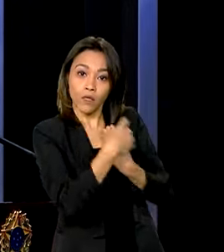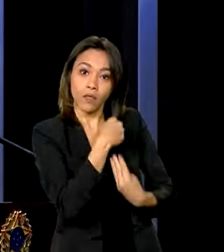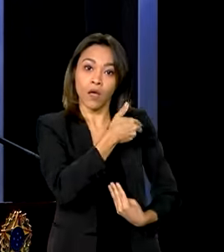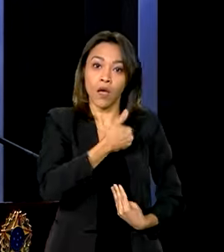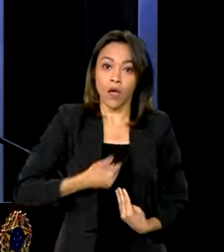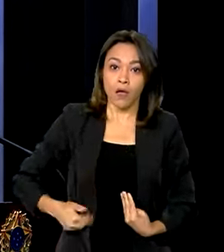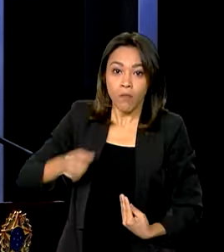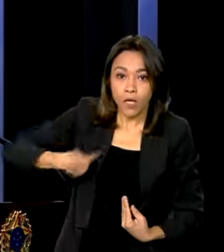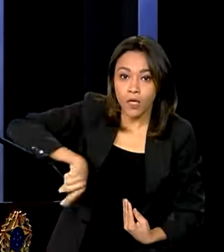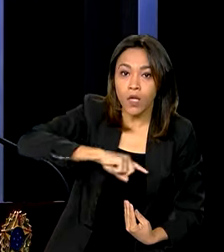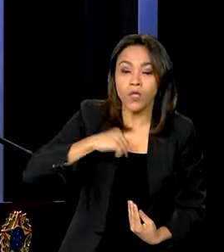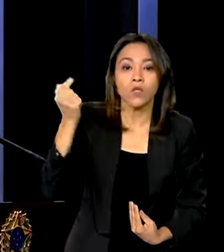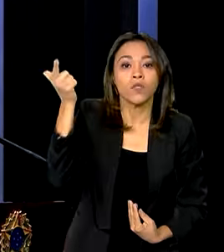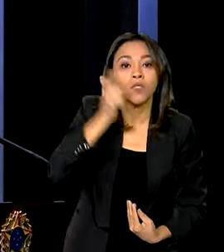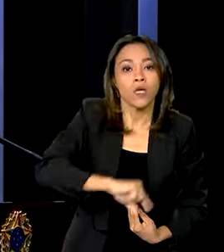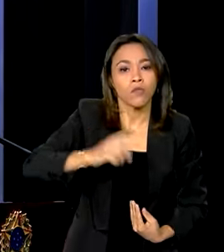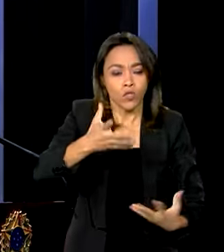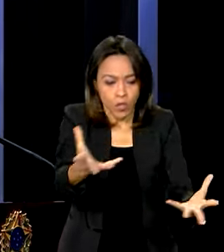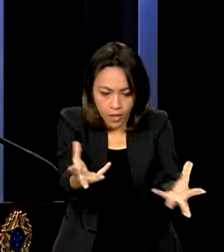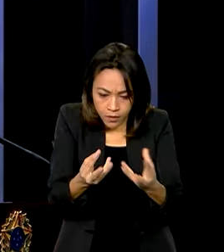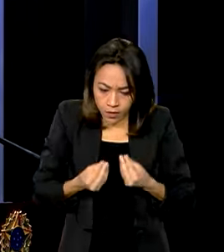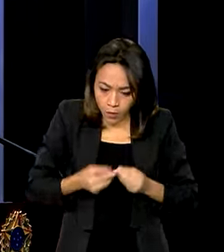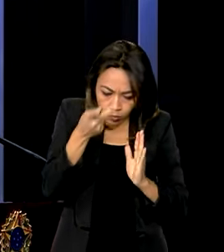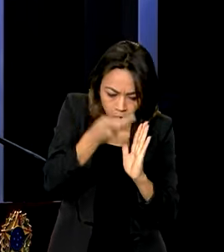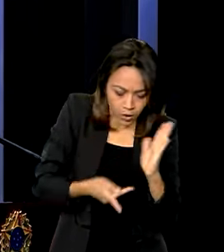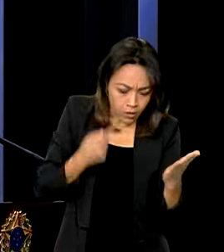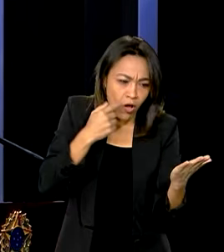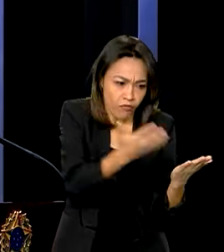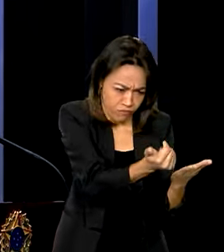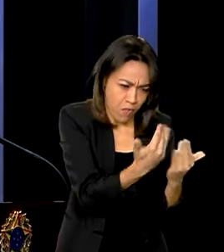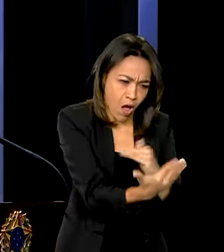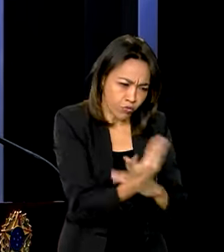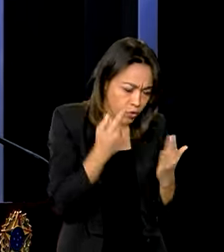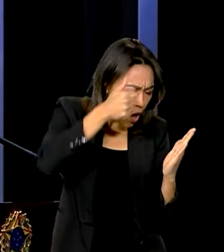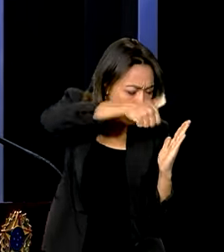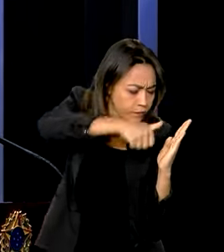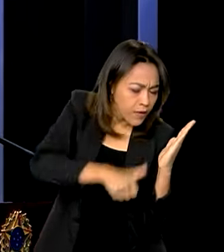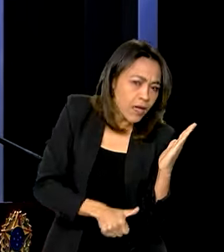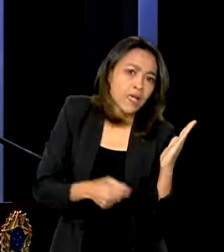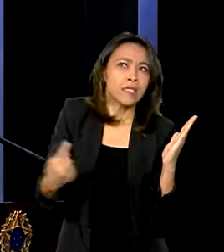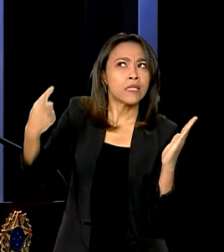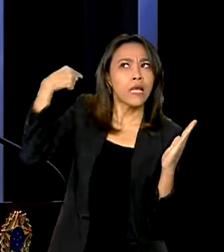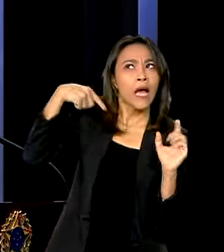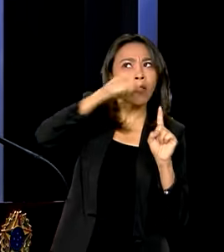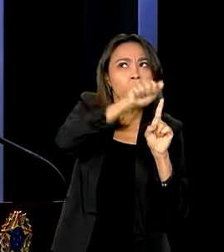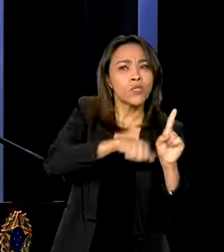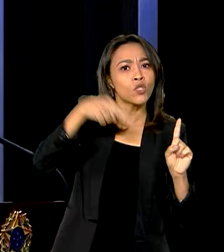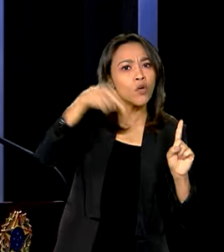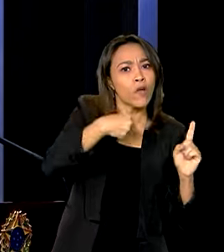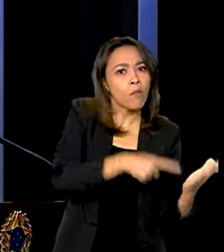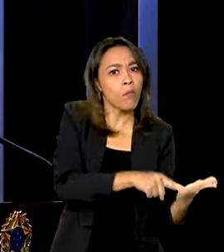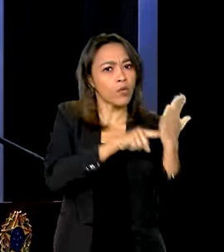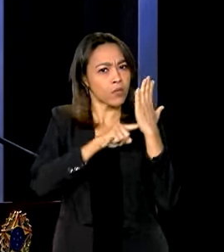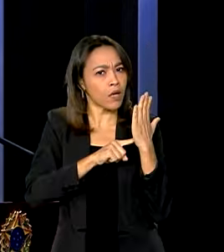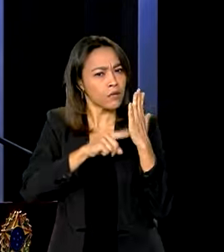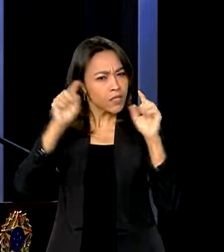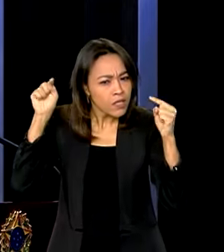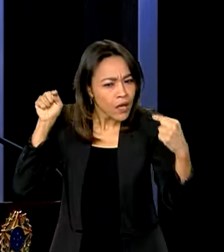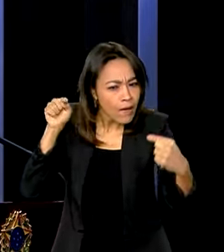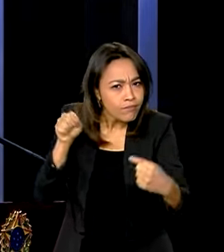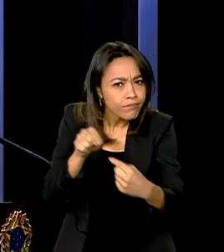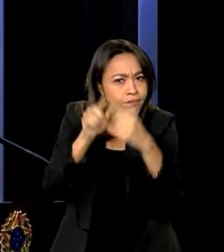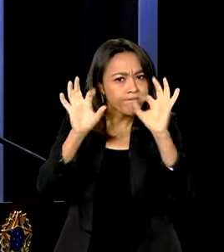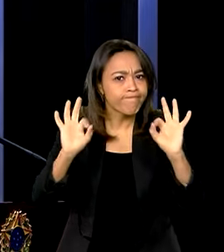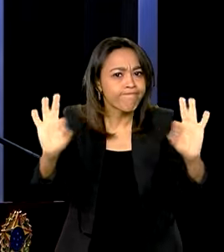analisar se esses projetos que foram apresentados, presidente Pacheco, lá em novembro, se estão adequados à realidade que nós estamos